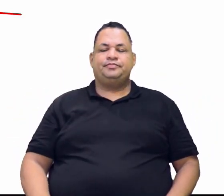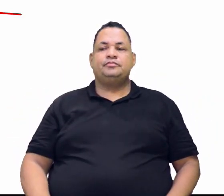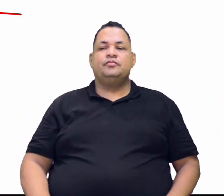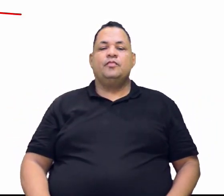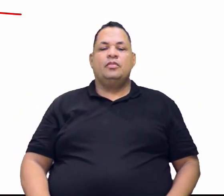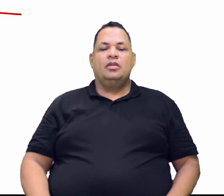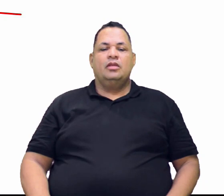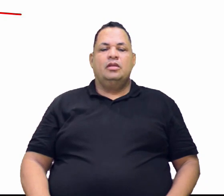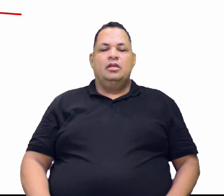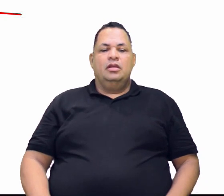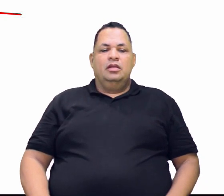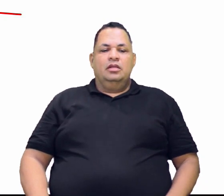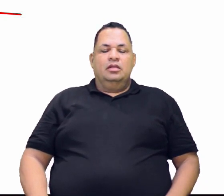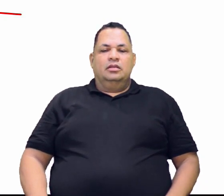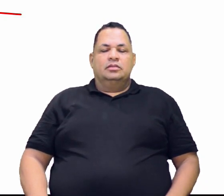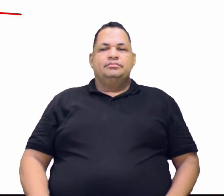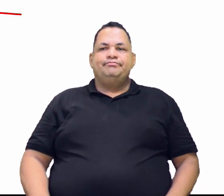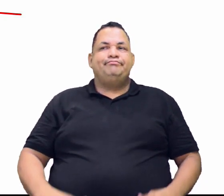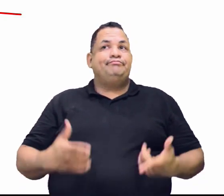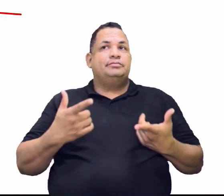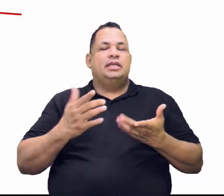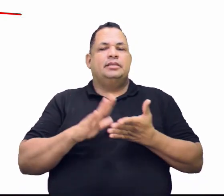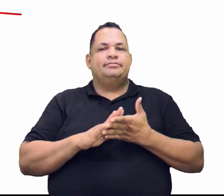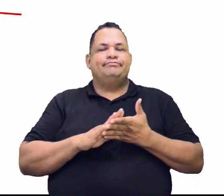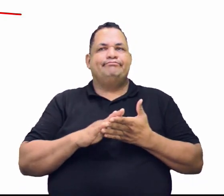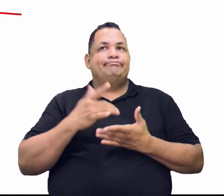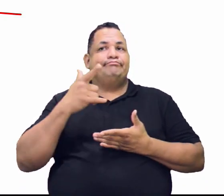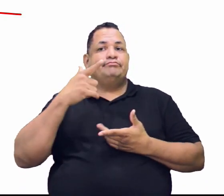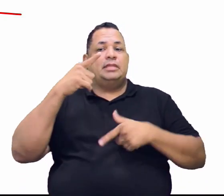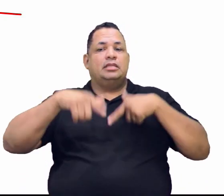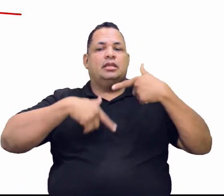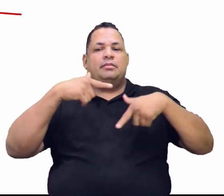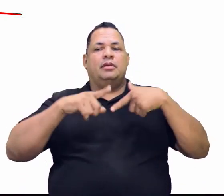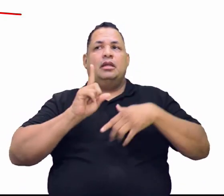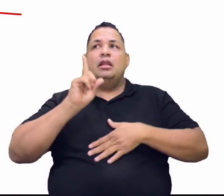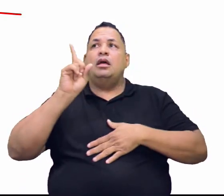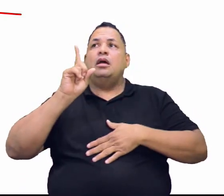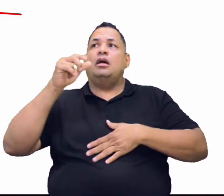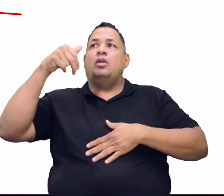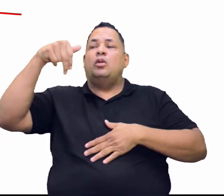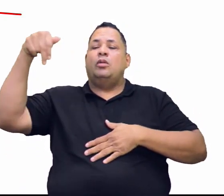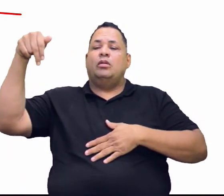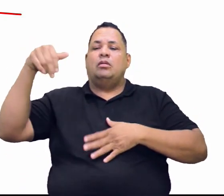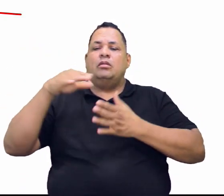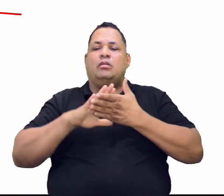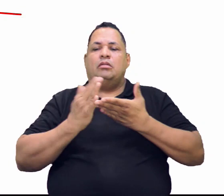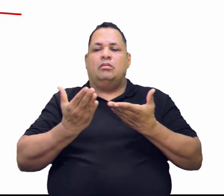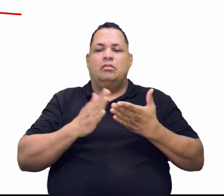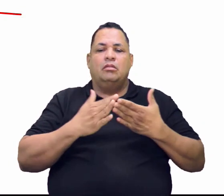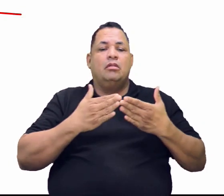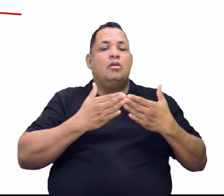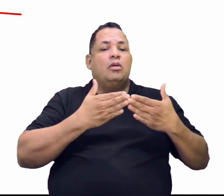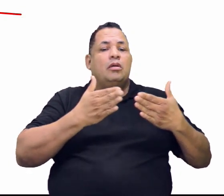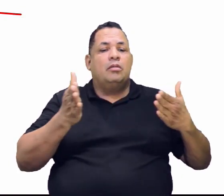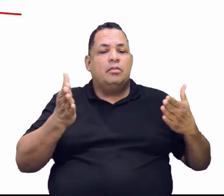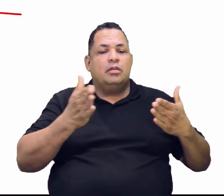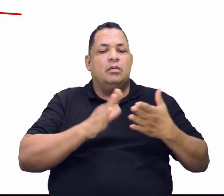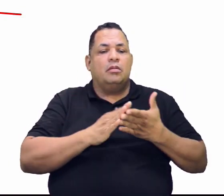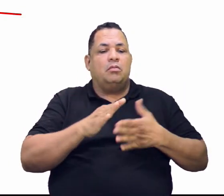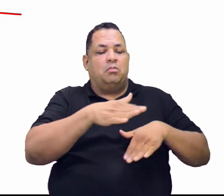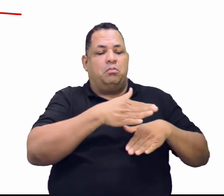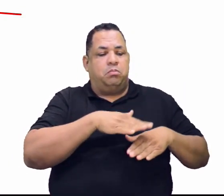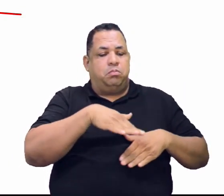É aquela coisa, né? O cara está desempregado. Meu, abriu um garimpo e tal, o cara tem a prática? Ele vem para cá.